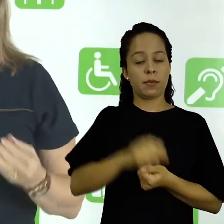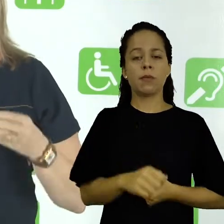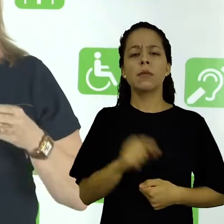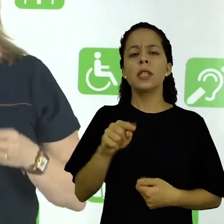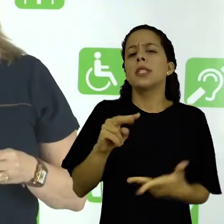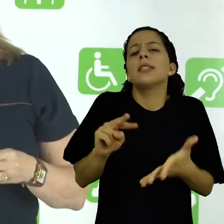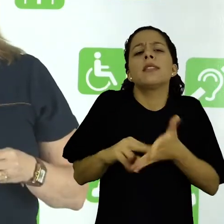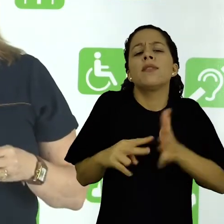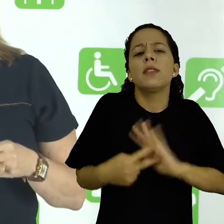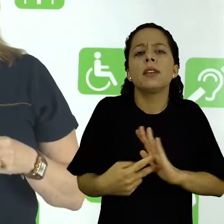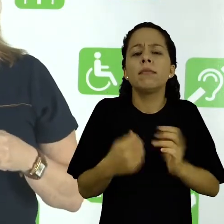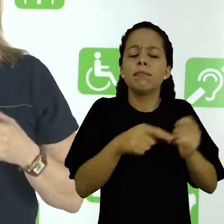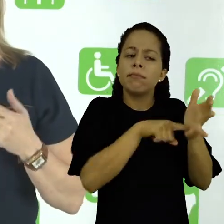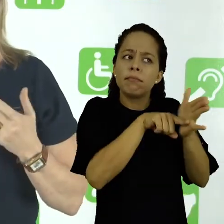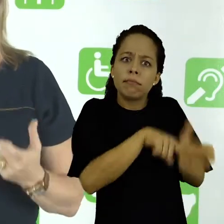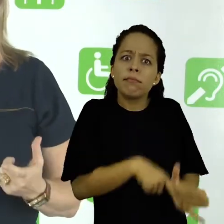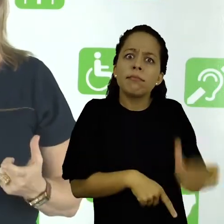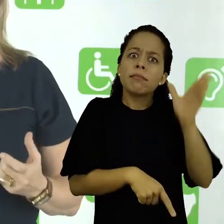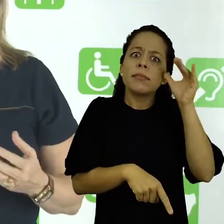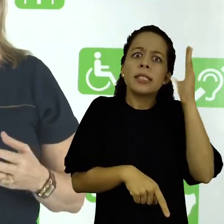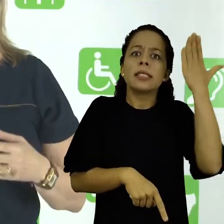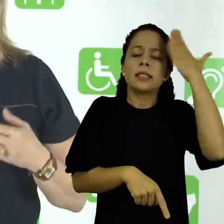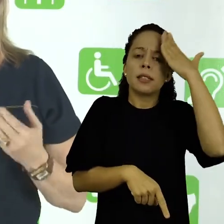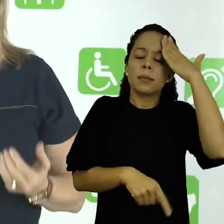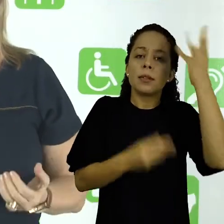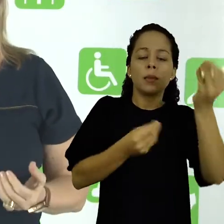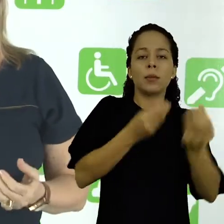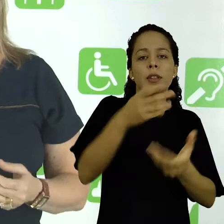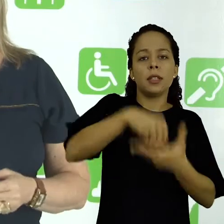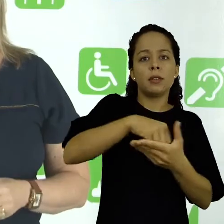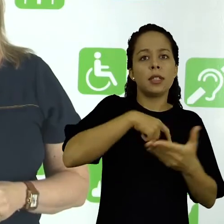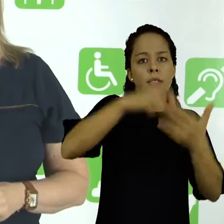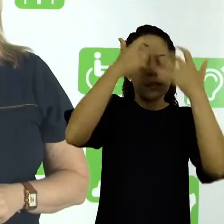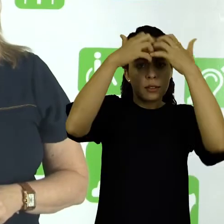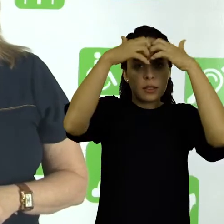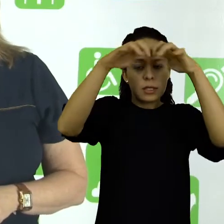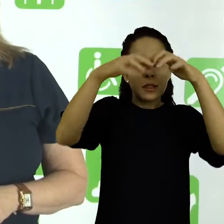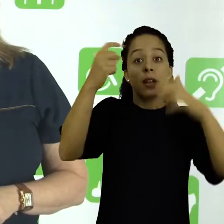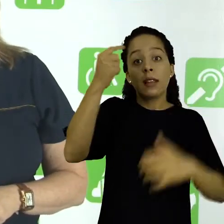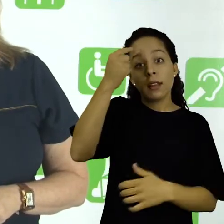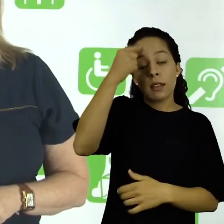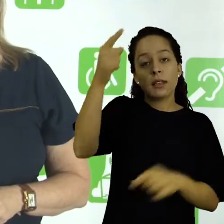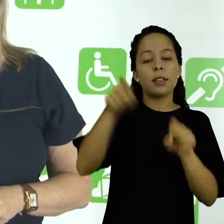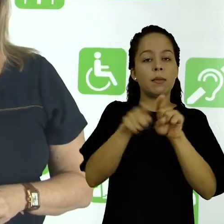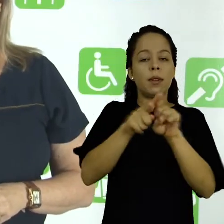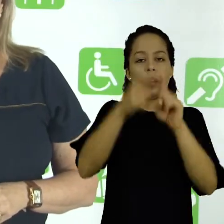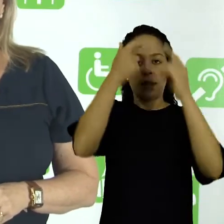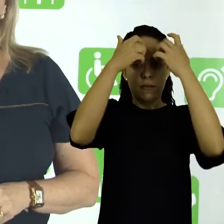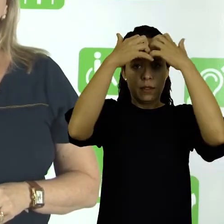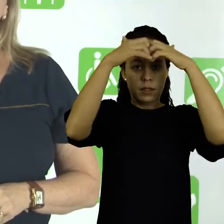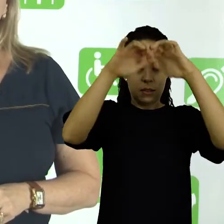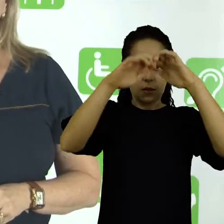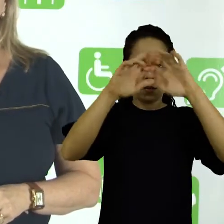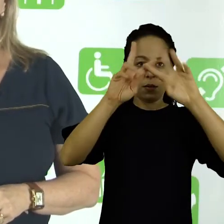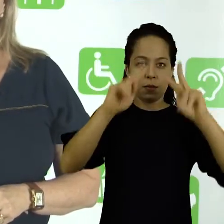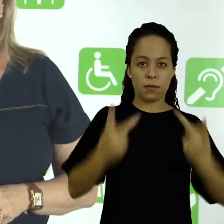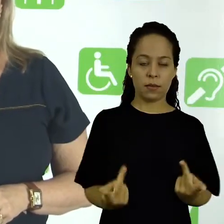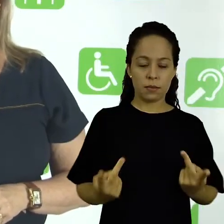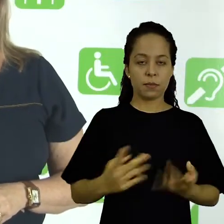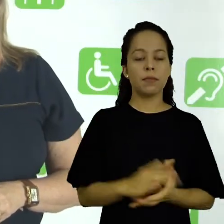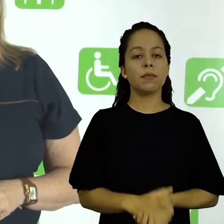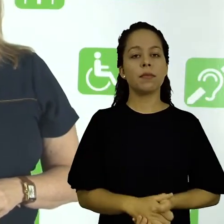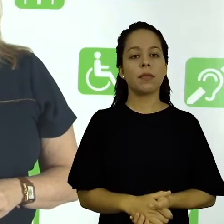é a busca do saber fruto de um raciocínio de ideias e da reflexão humana. O conhecimento